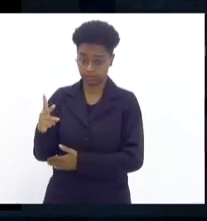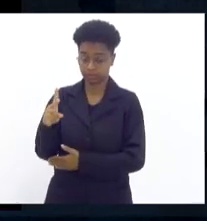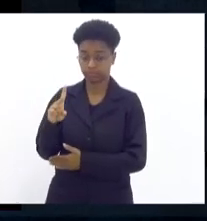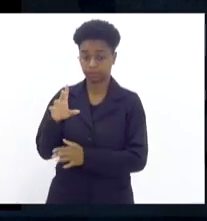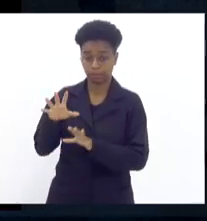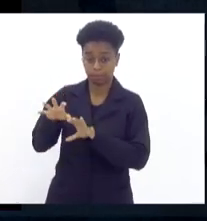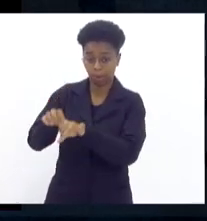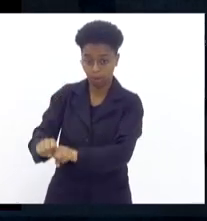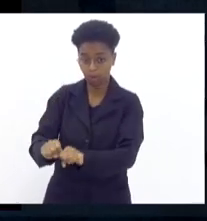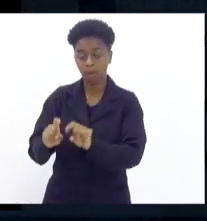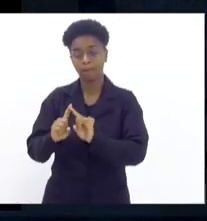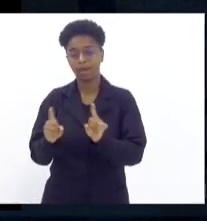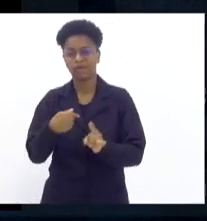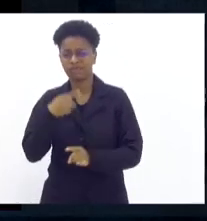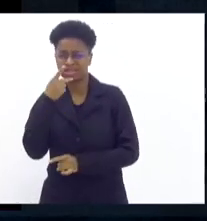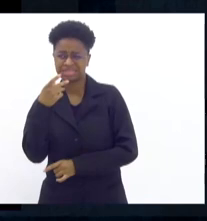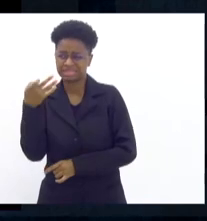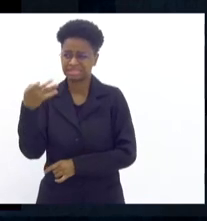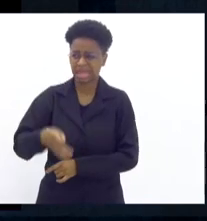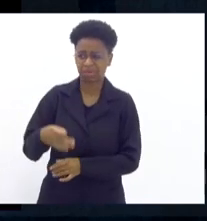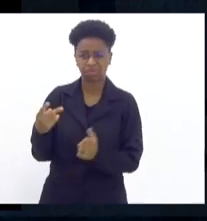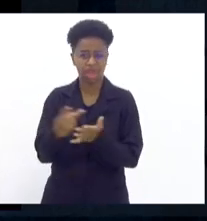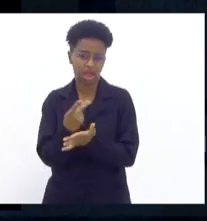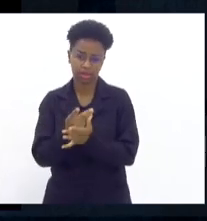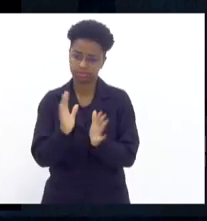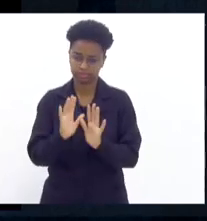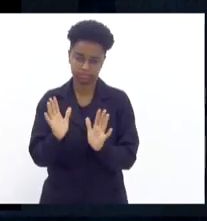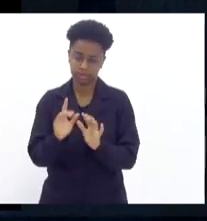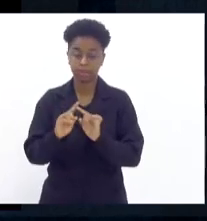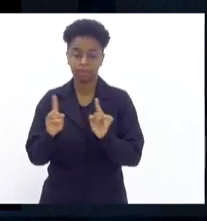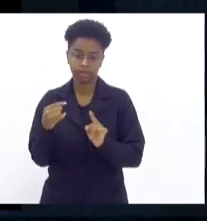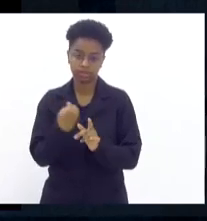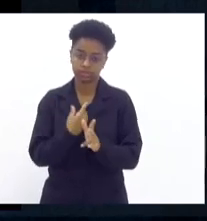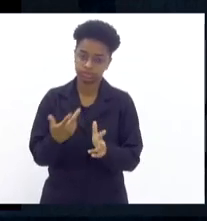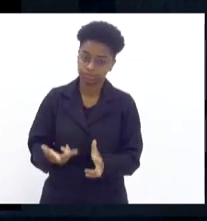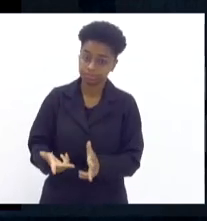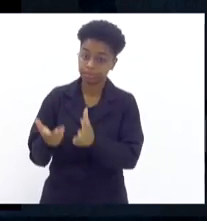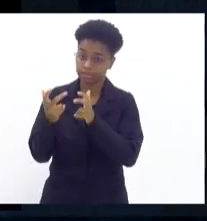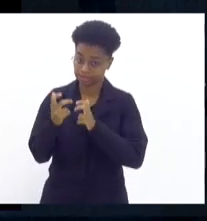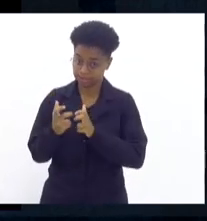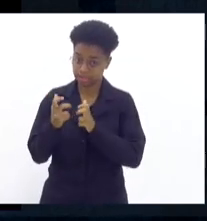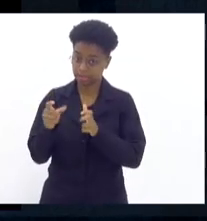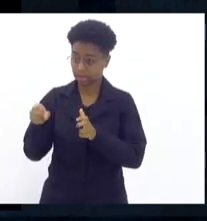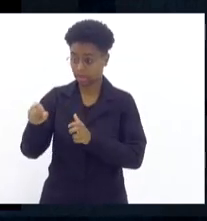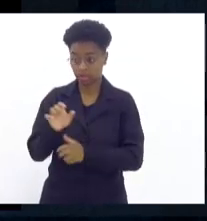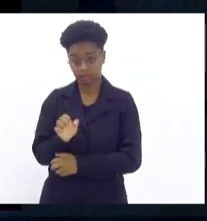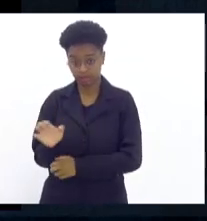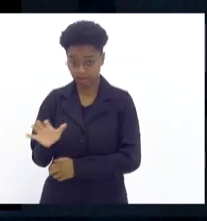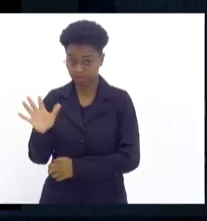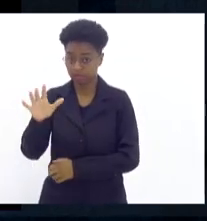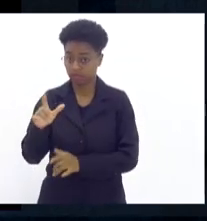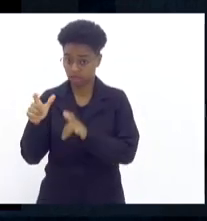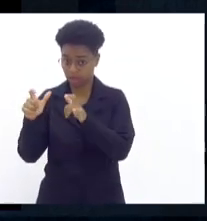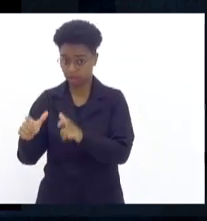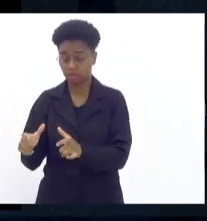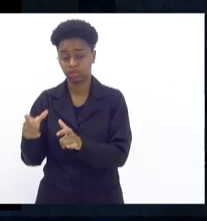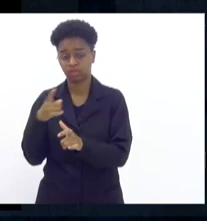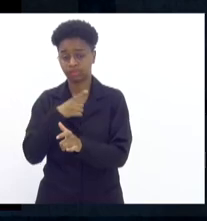dizendo que é certo ou errado, mas, por outro lado, a gente percebe que a comunidade ali, ela tem uma